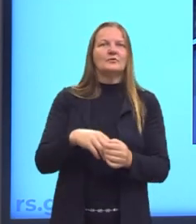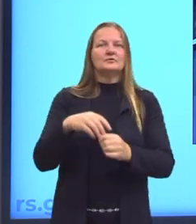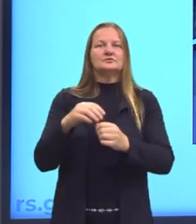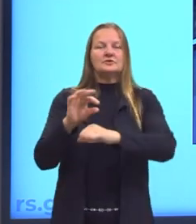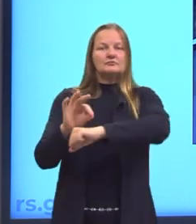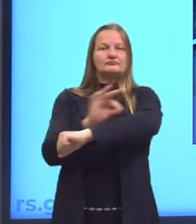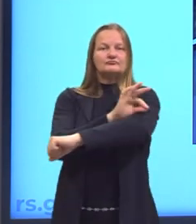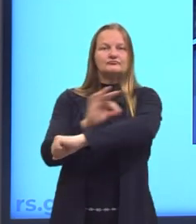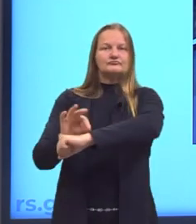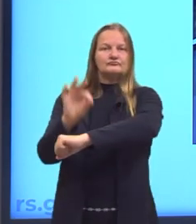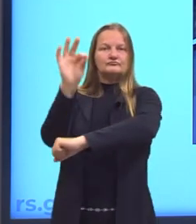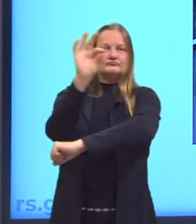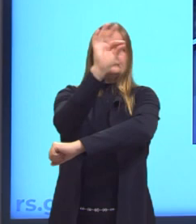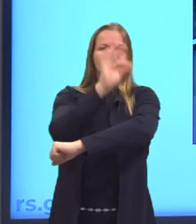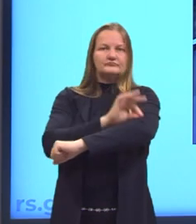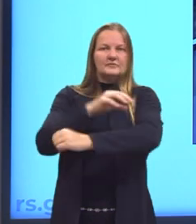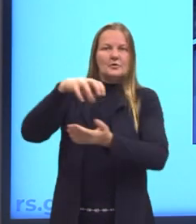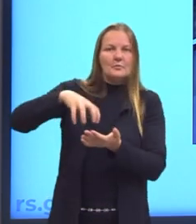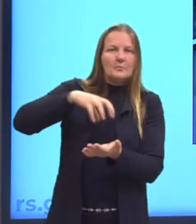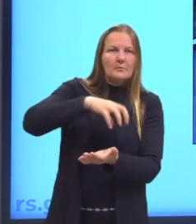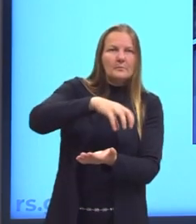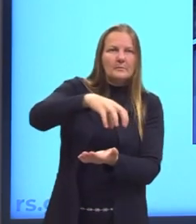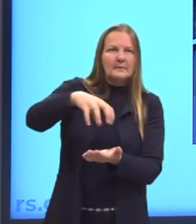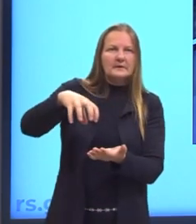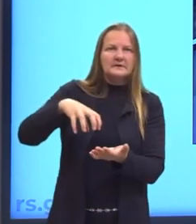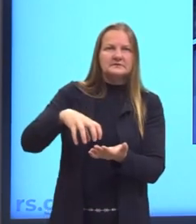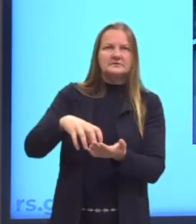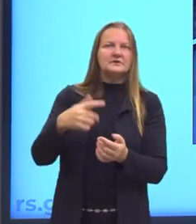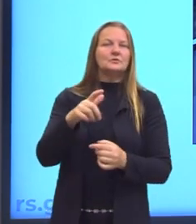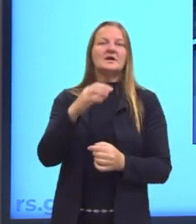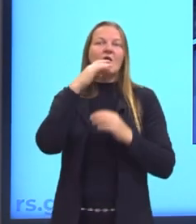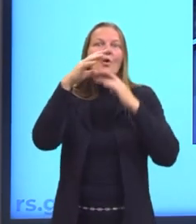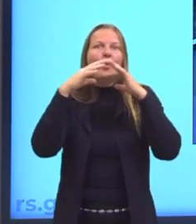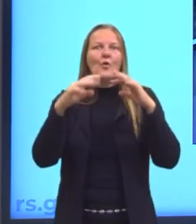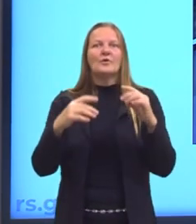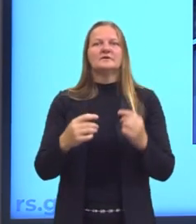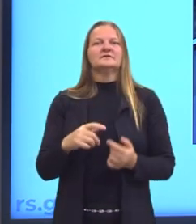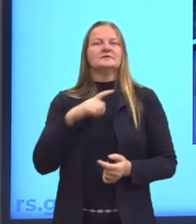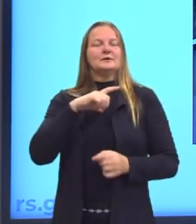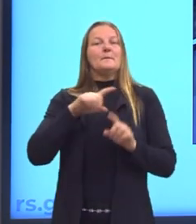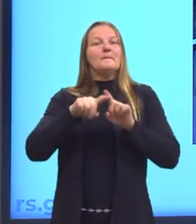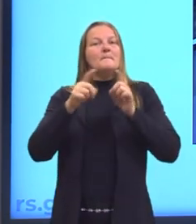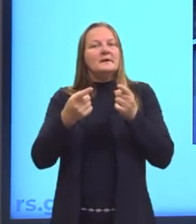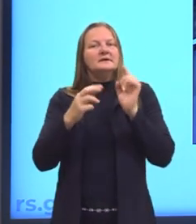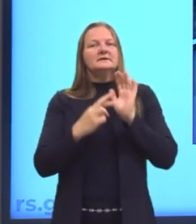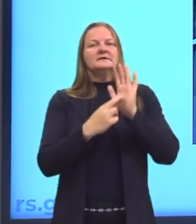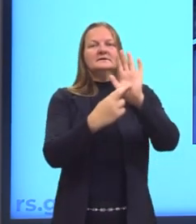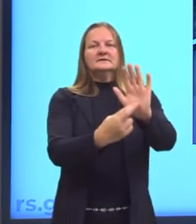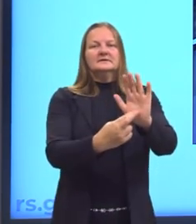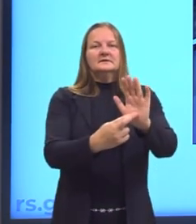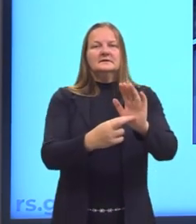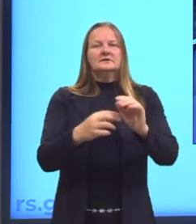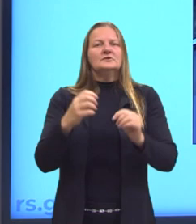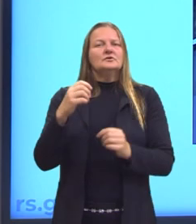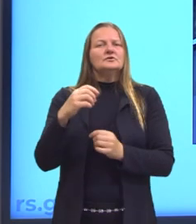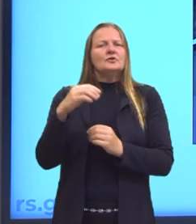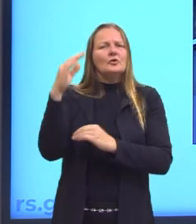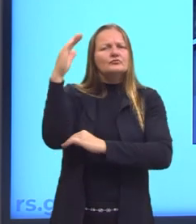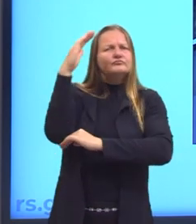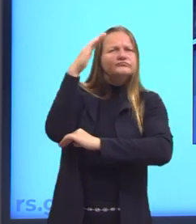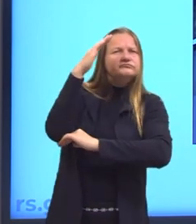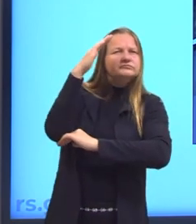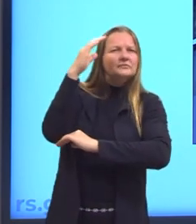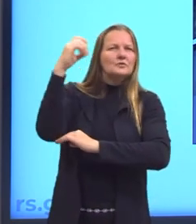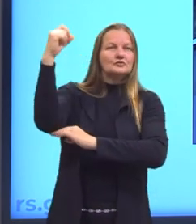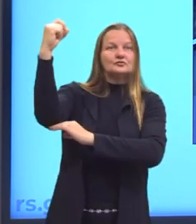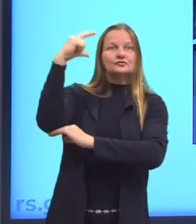arquitetônica, a gente vê aqui que ela não tem todo esse jogo de cores, né? Mas ela representa às vezes ali um jogo de sombras, né? A